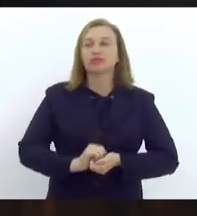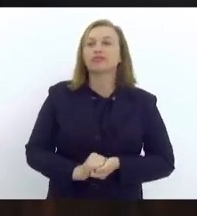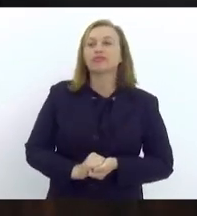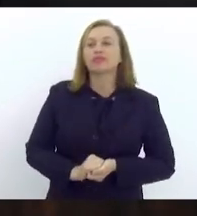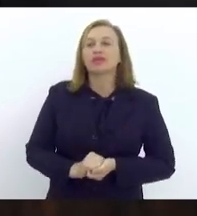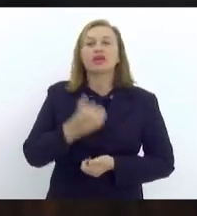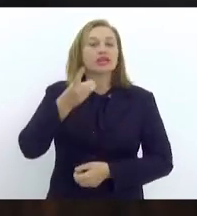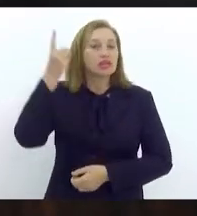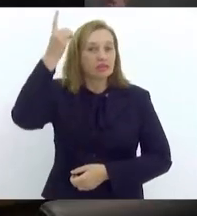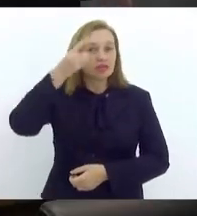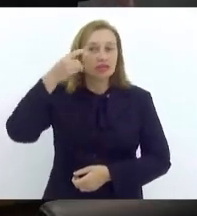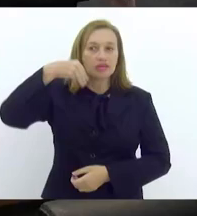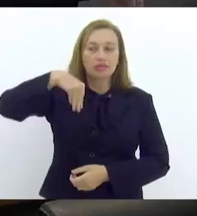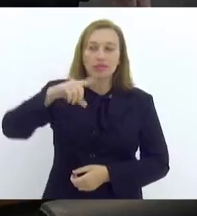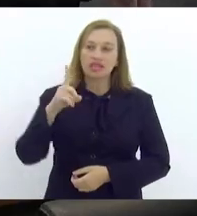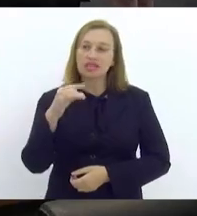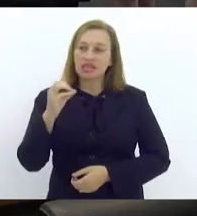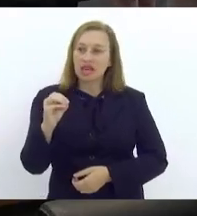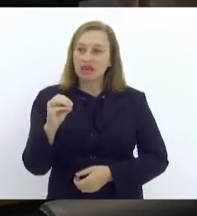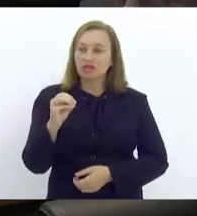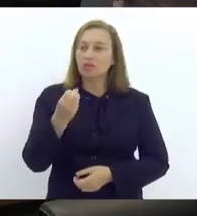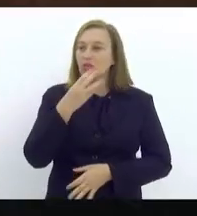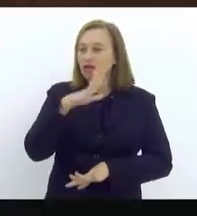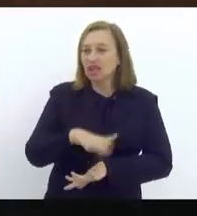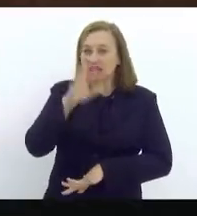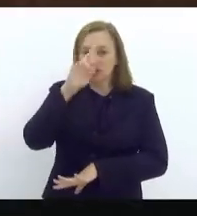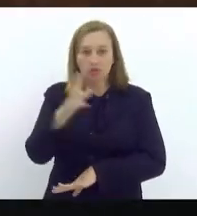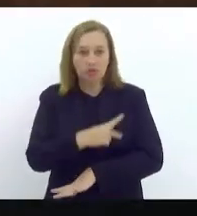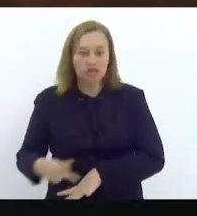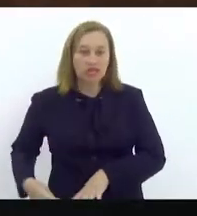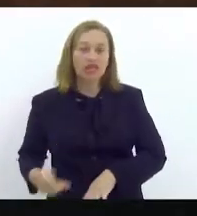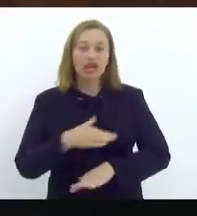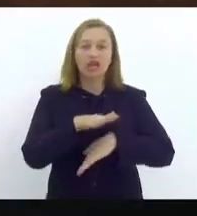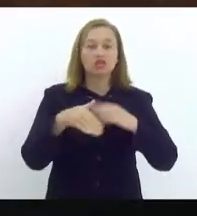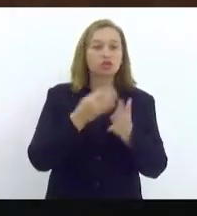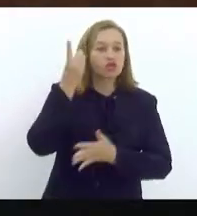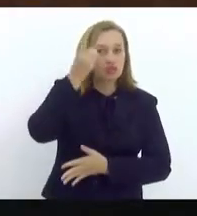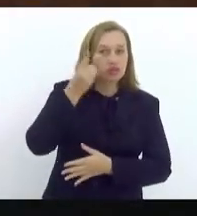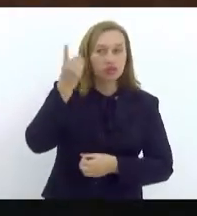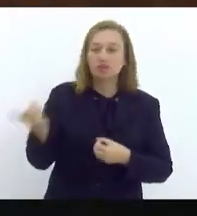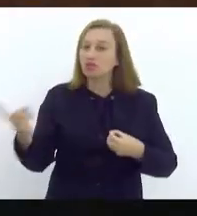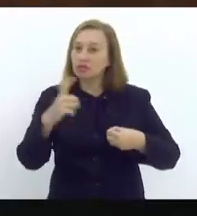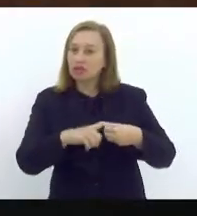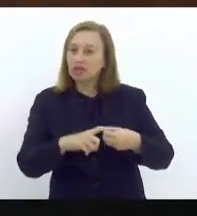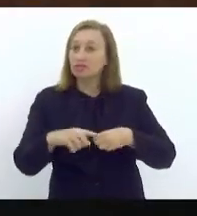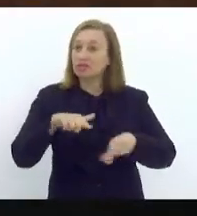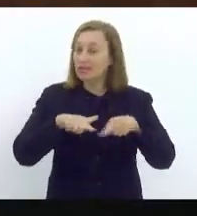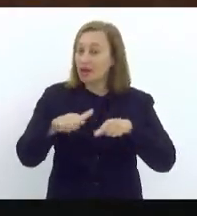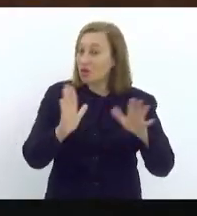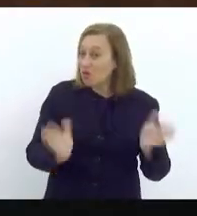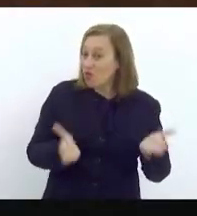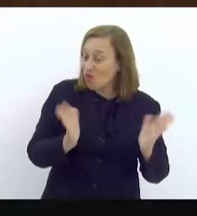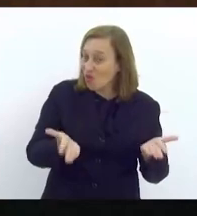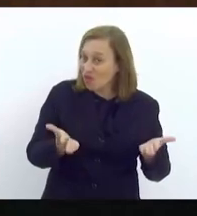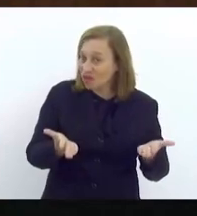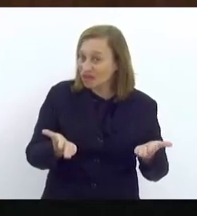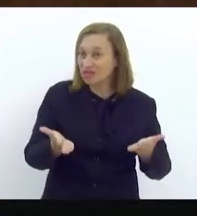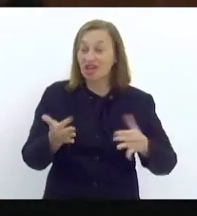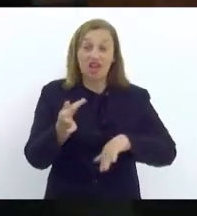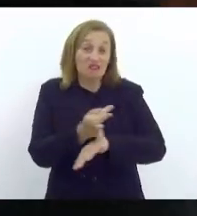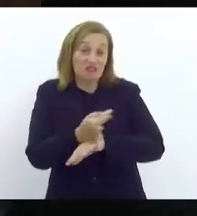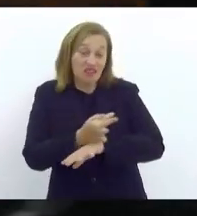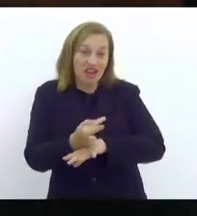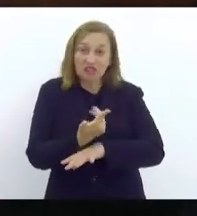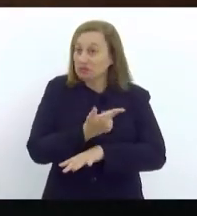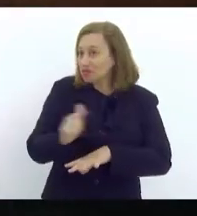Deputado Marcelo Dinô. Boa tarde, senhor presidente. Boa tarde a todos os deputados que estão voltando para casa aí, de recesso. Que não tem recesso, né,